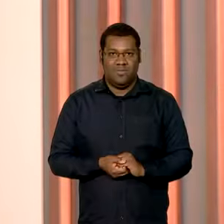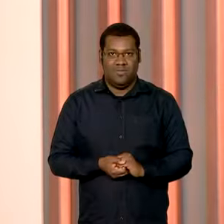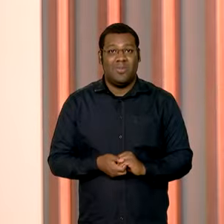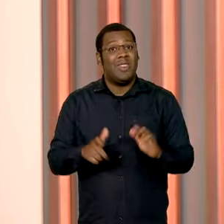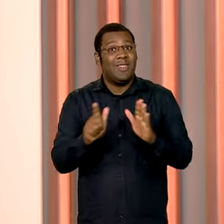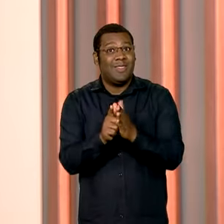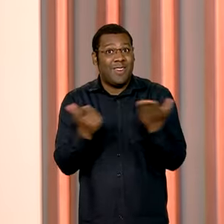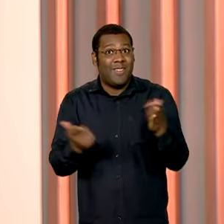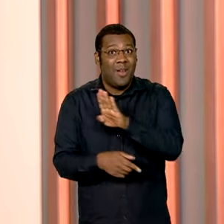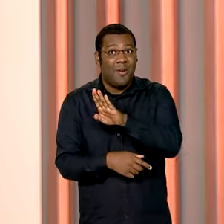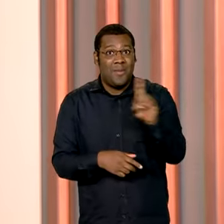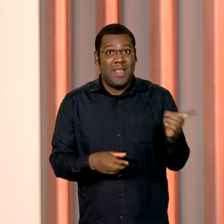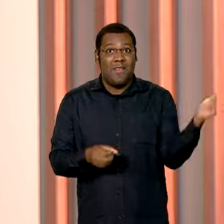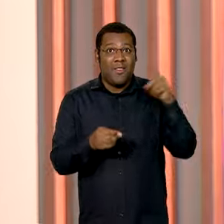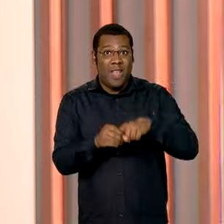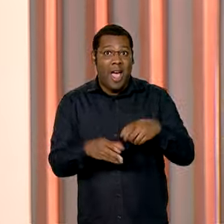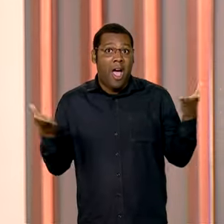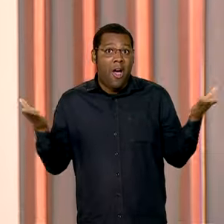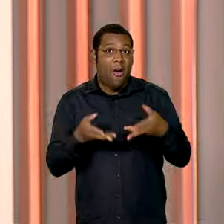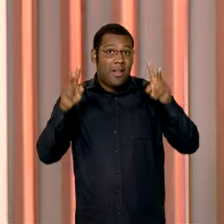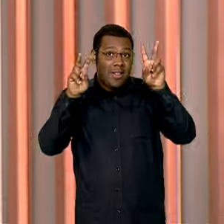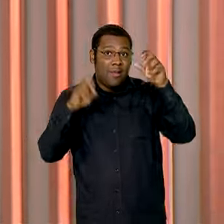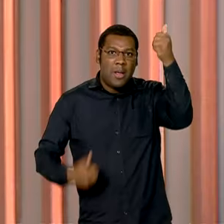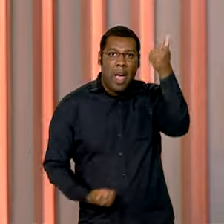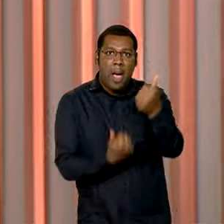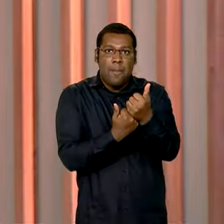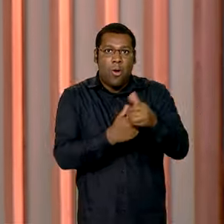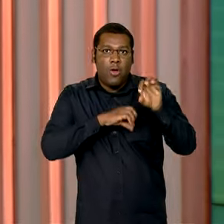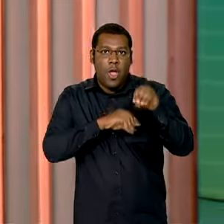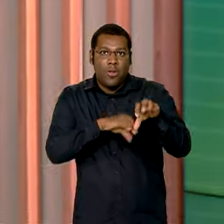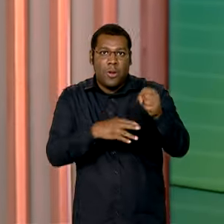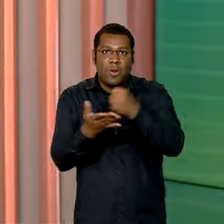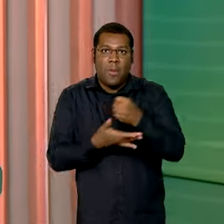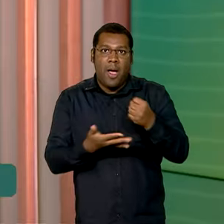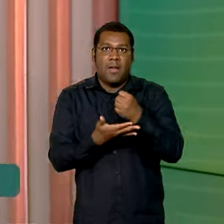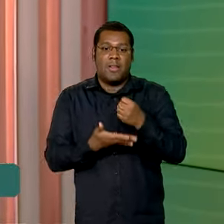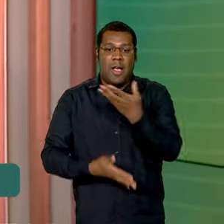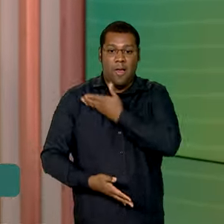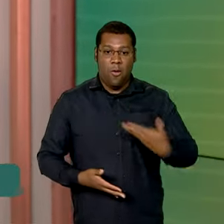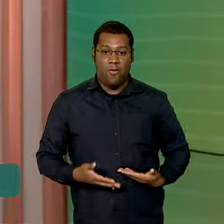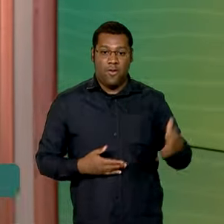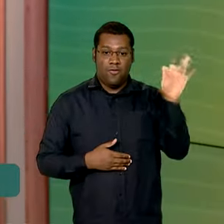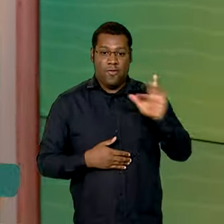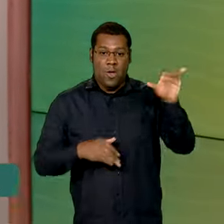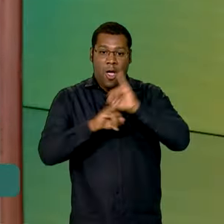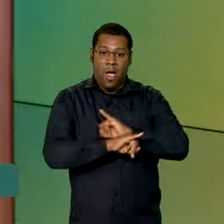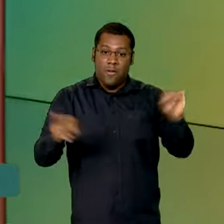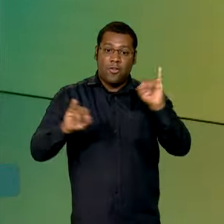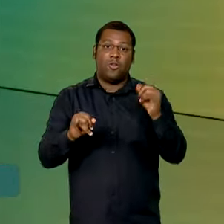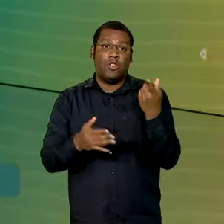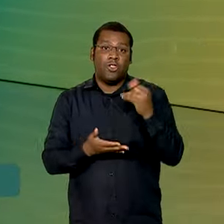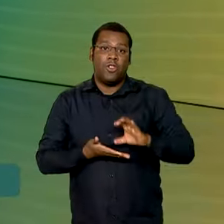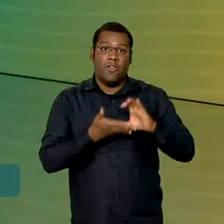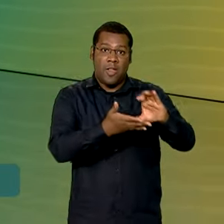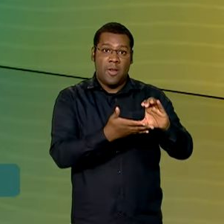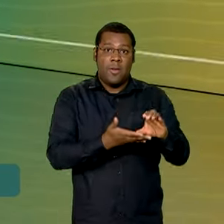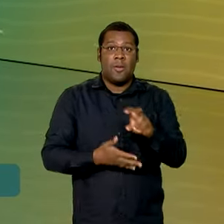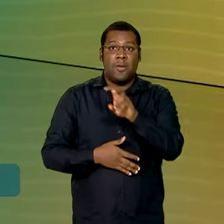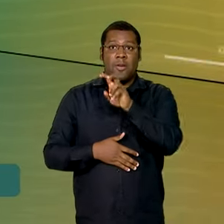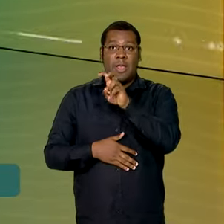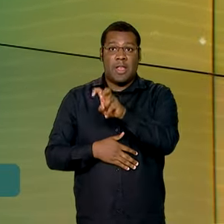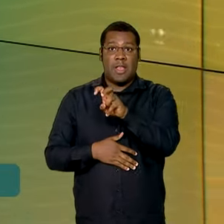Estamos de volta e vamos falar de apoio à educação básica. O governo federal anunciou um repasse extra de quase